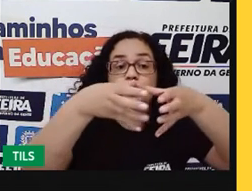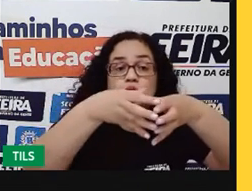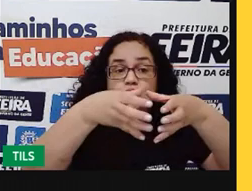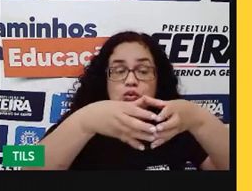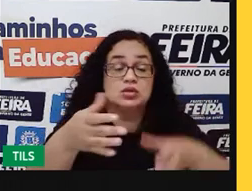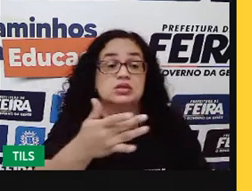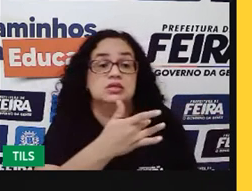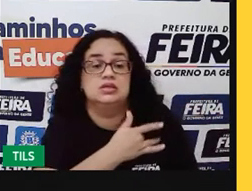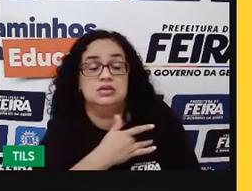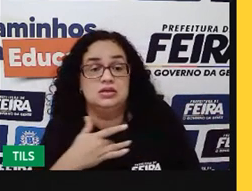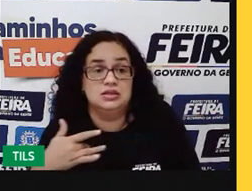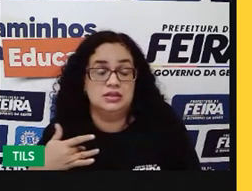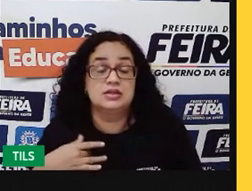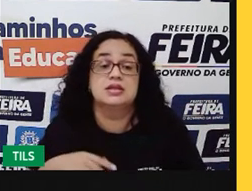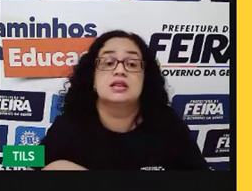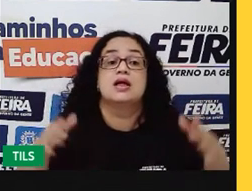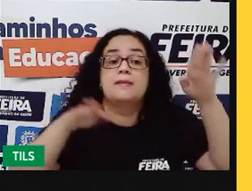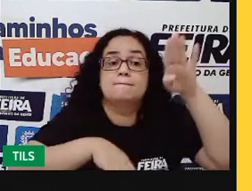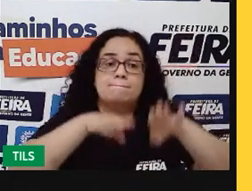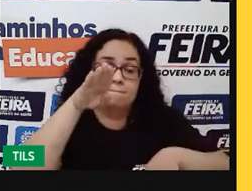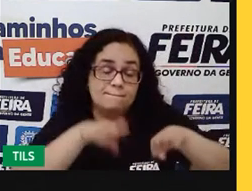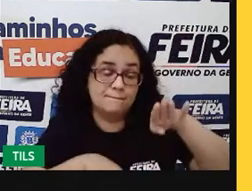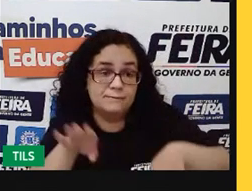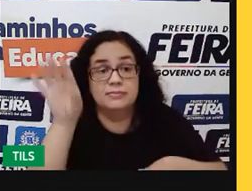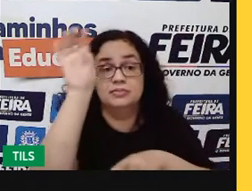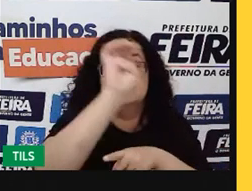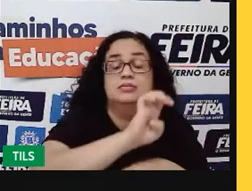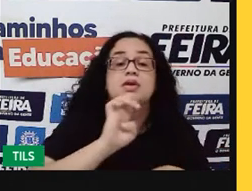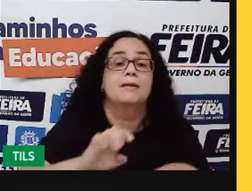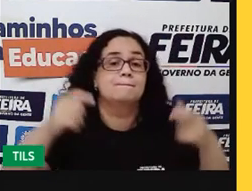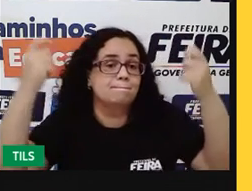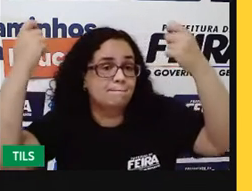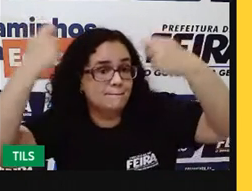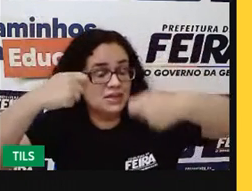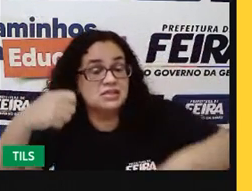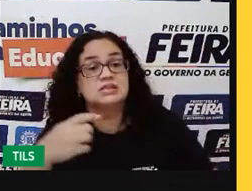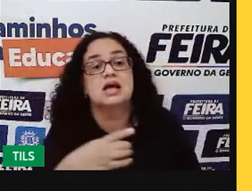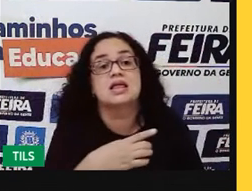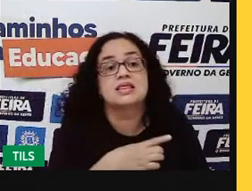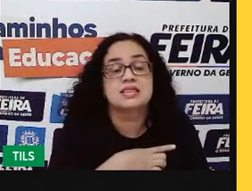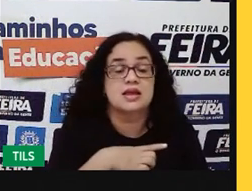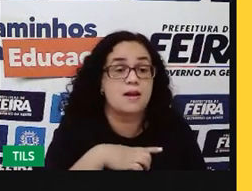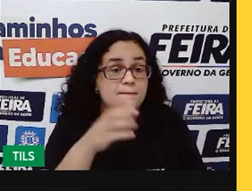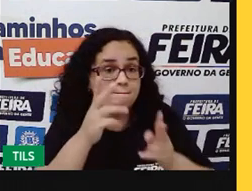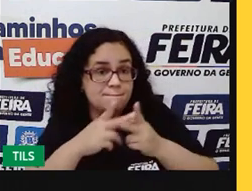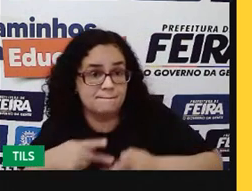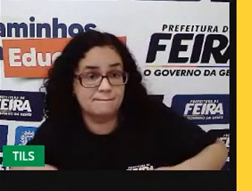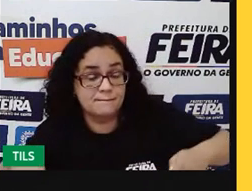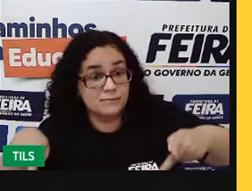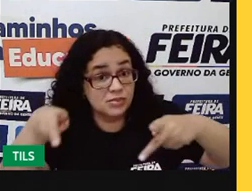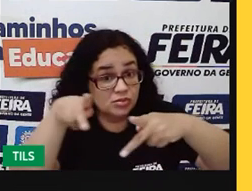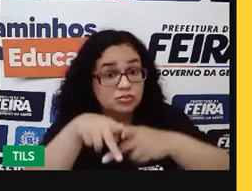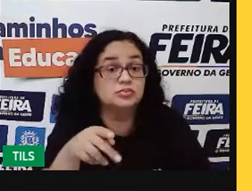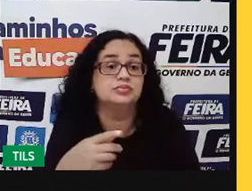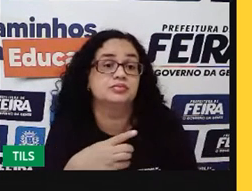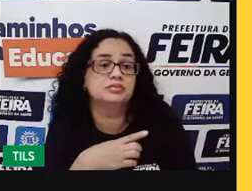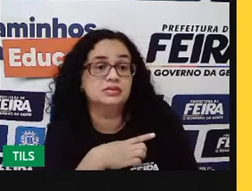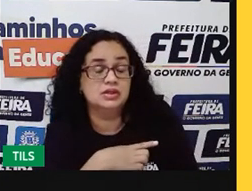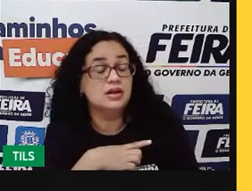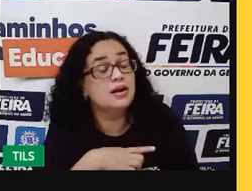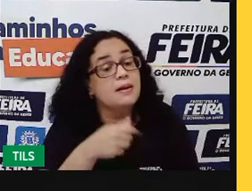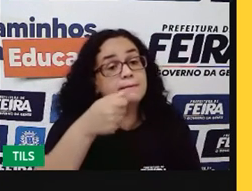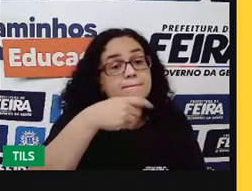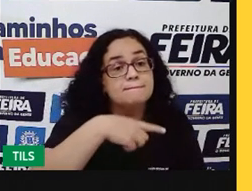E essa saúde coletiva, ela depende de um estado, que precisa o quê? Garantir para a população condições para